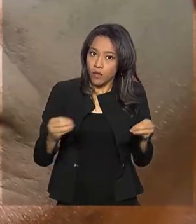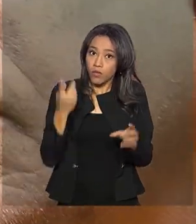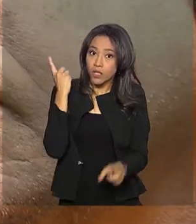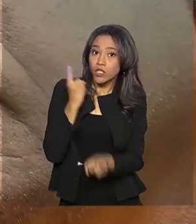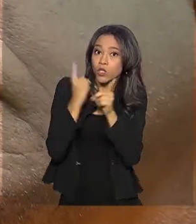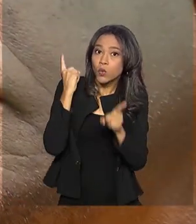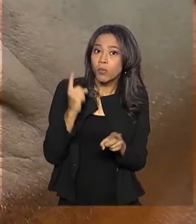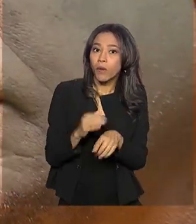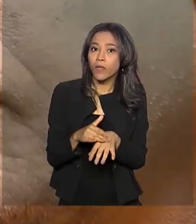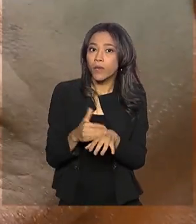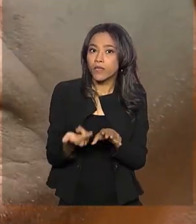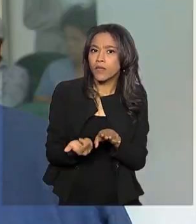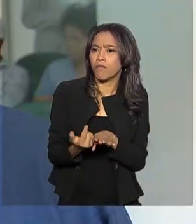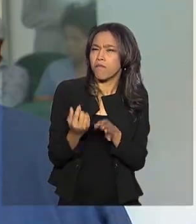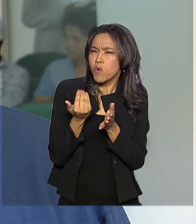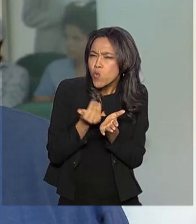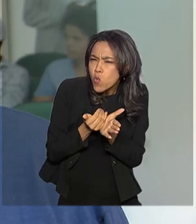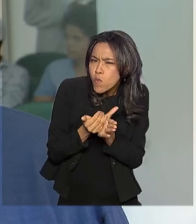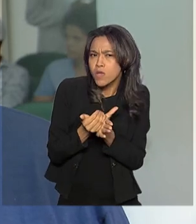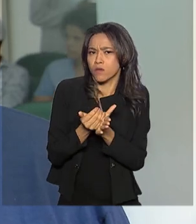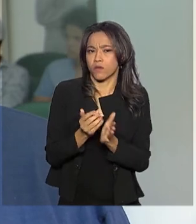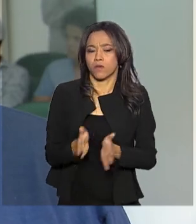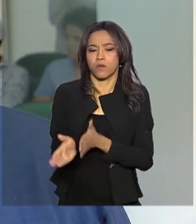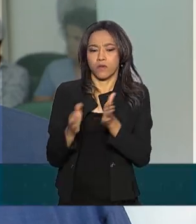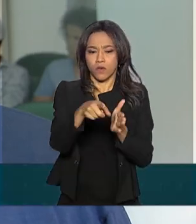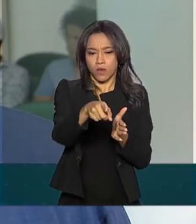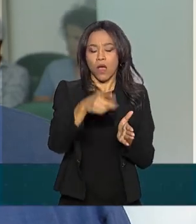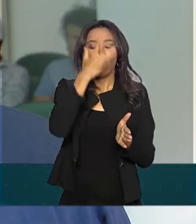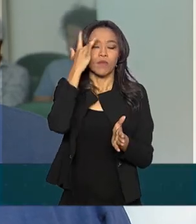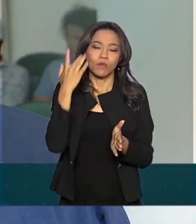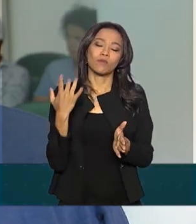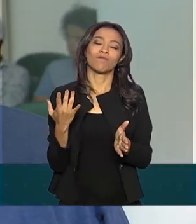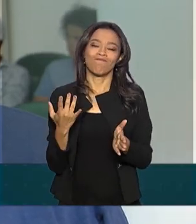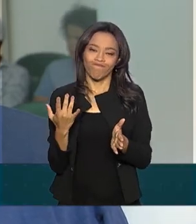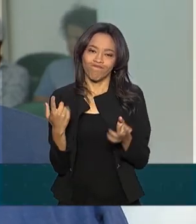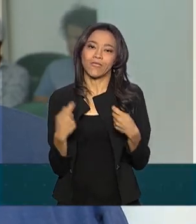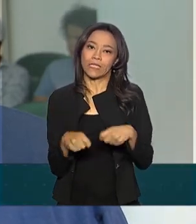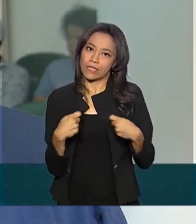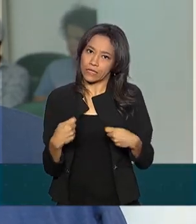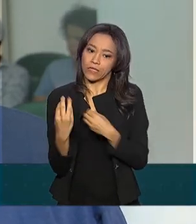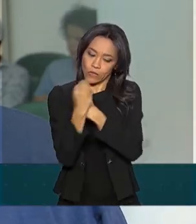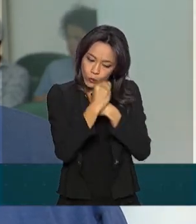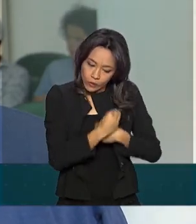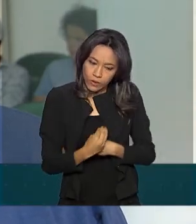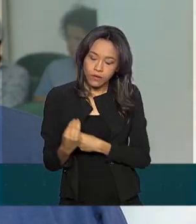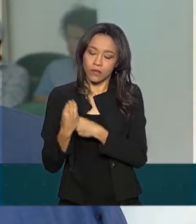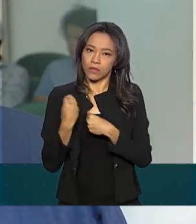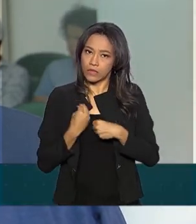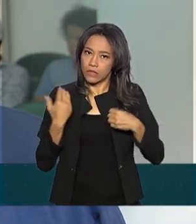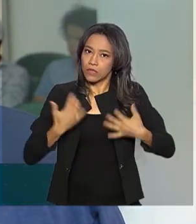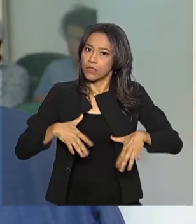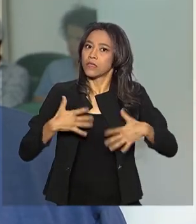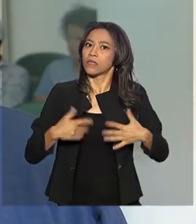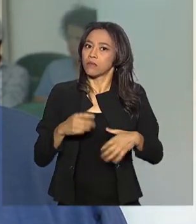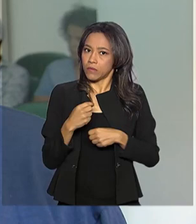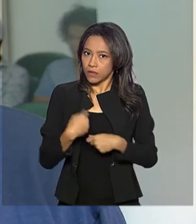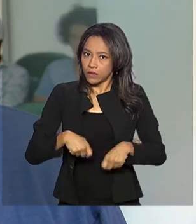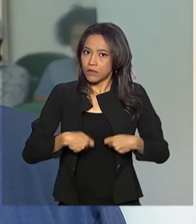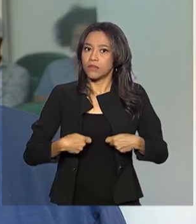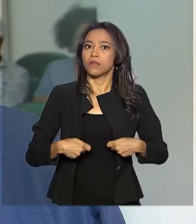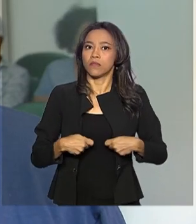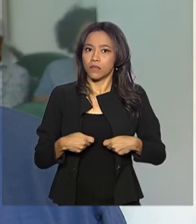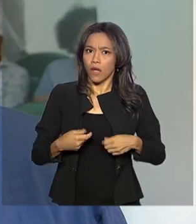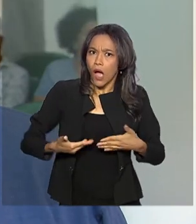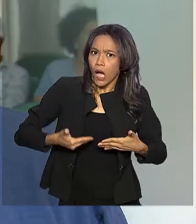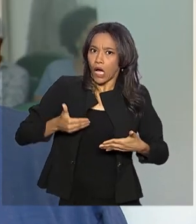doença bem no início. O câncer, a pessoa deve cuidar cedo, porque sempre cuidando cedo,